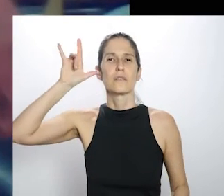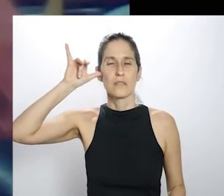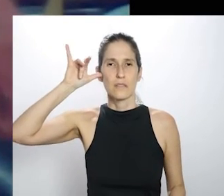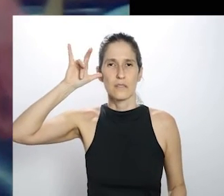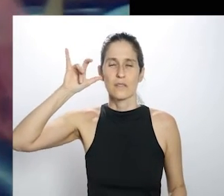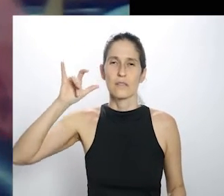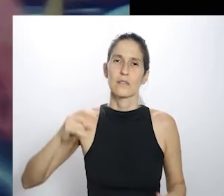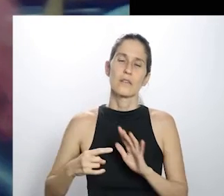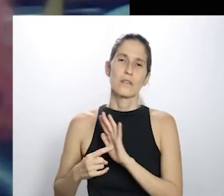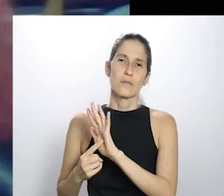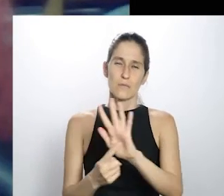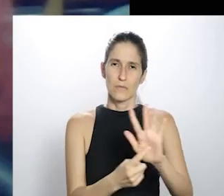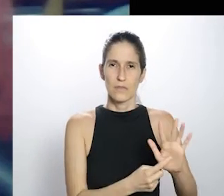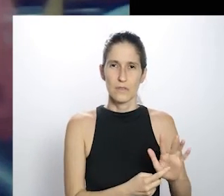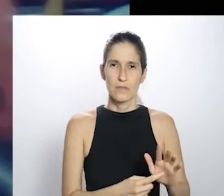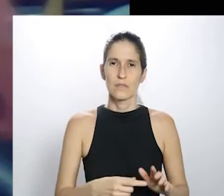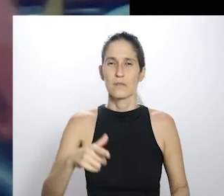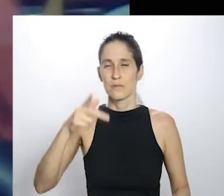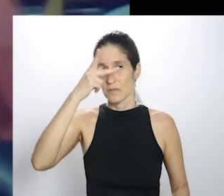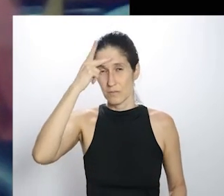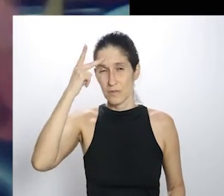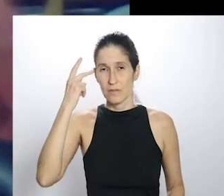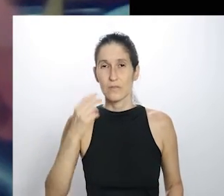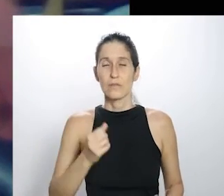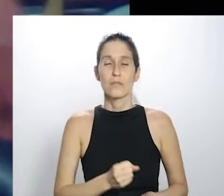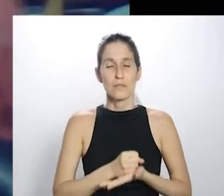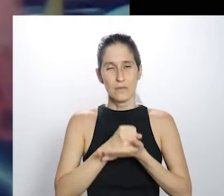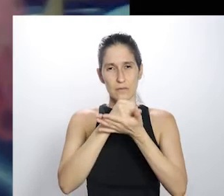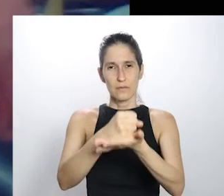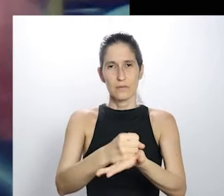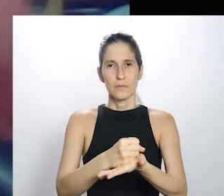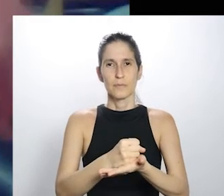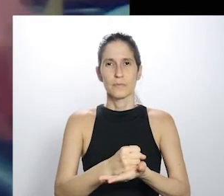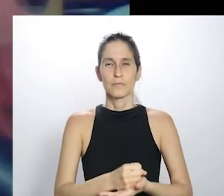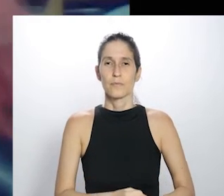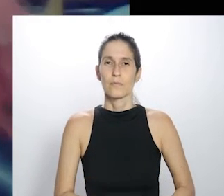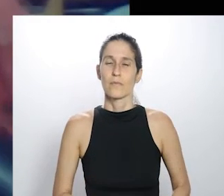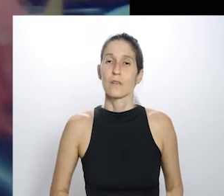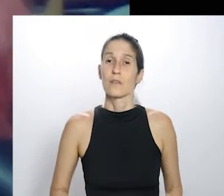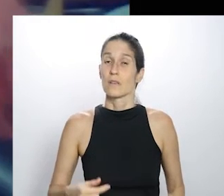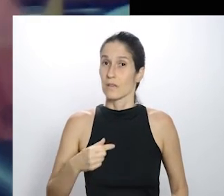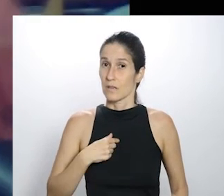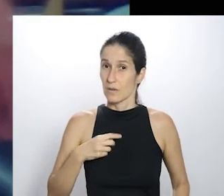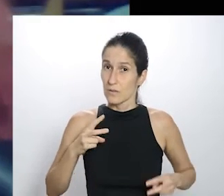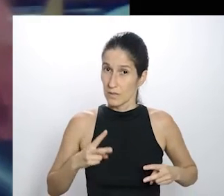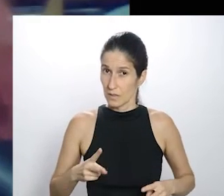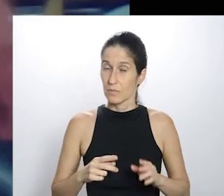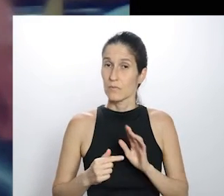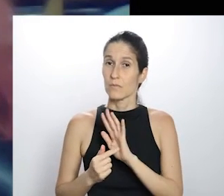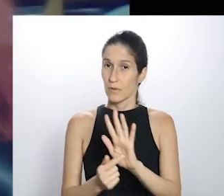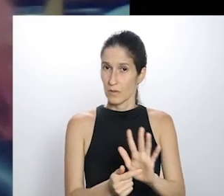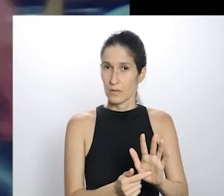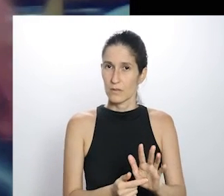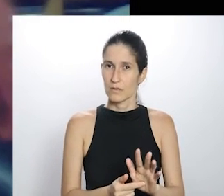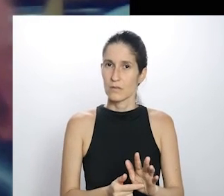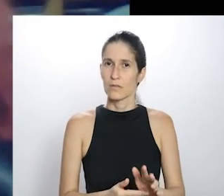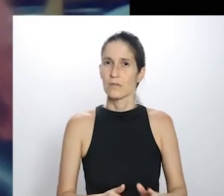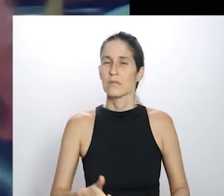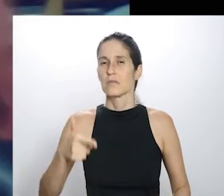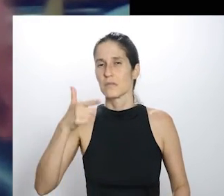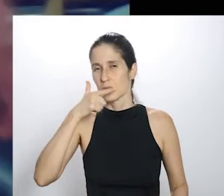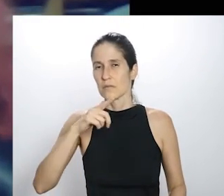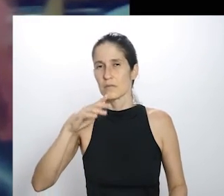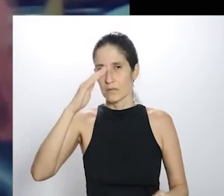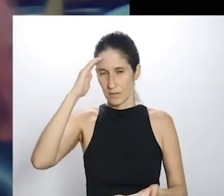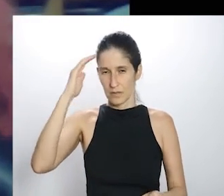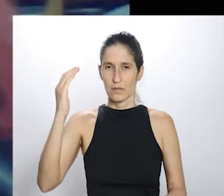faces, Instagram, etc., para as pessoas colaborarem, normalmente, quando eu coloco, seguramente, são campanhas super confiáveis de